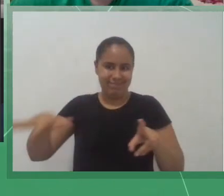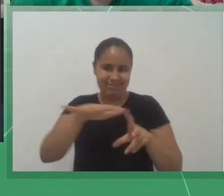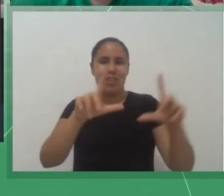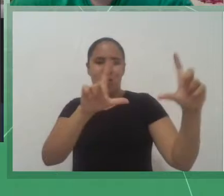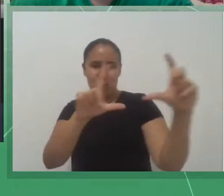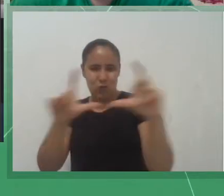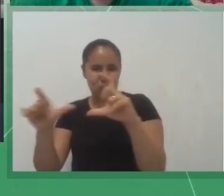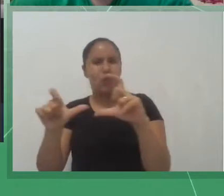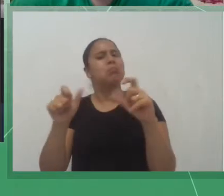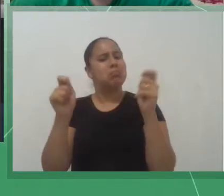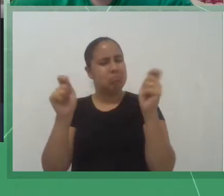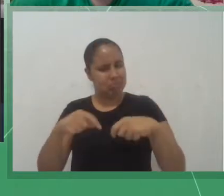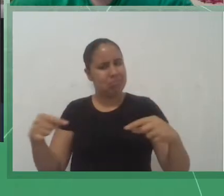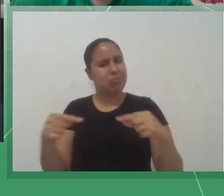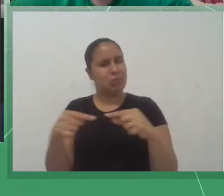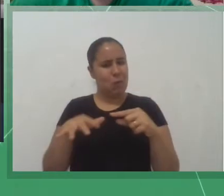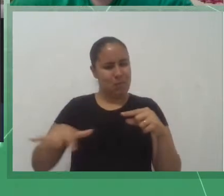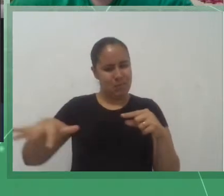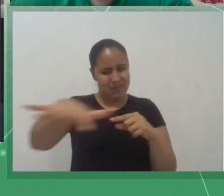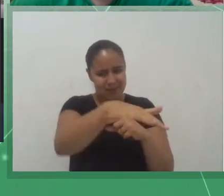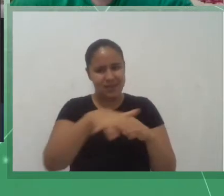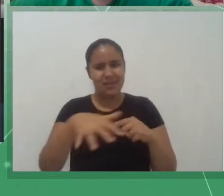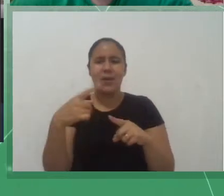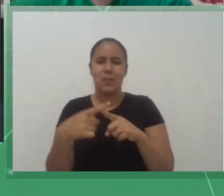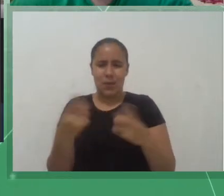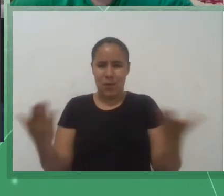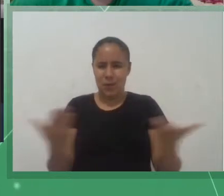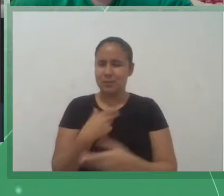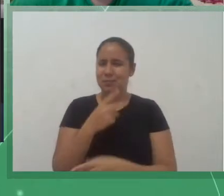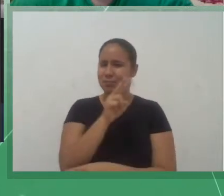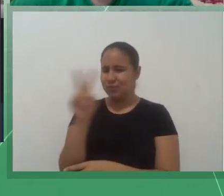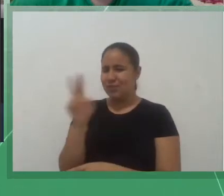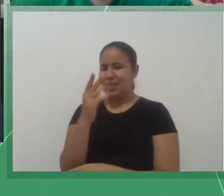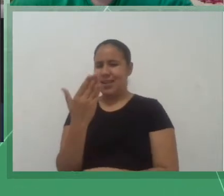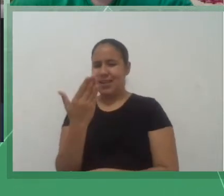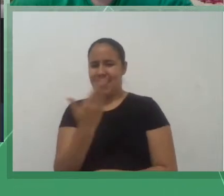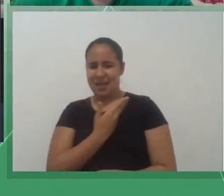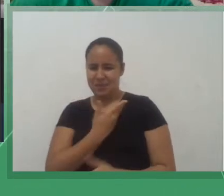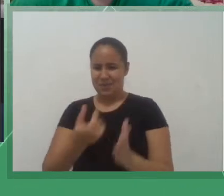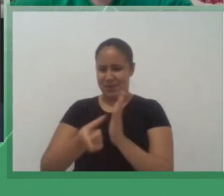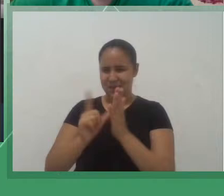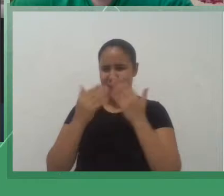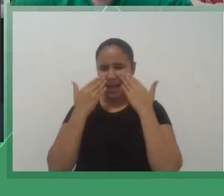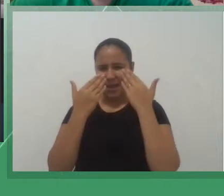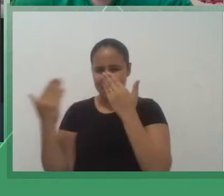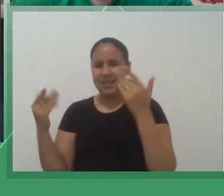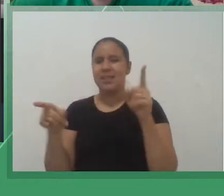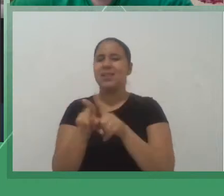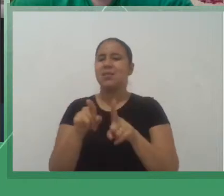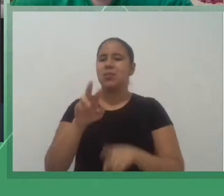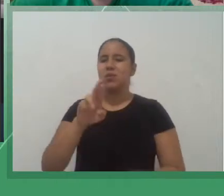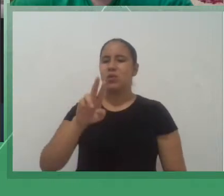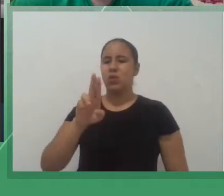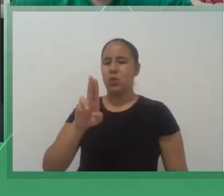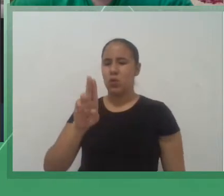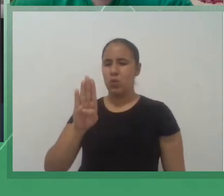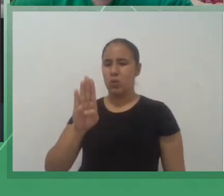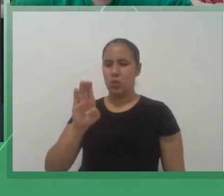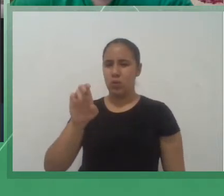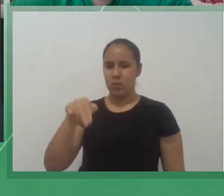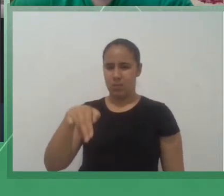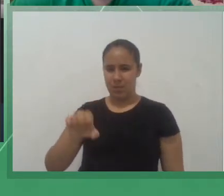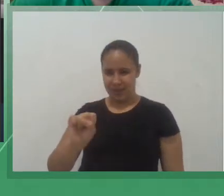principalmente a de Rubens que ele também vai sugerir o trabalho com a parte cronográfica com questões visuais